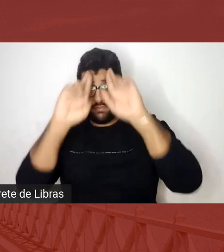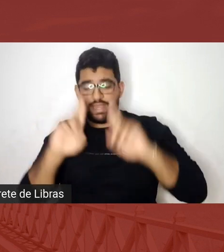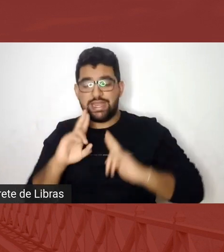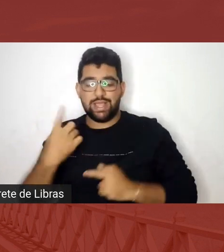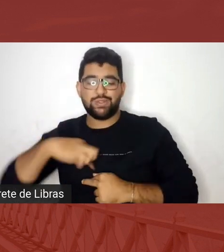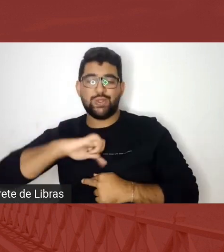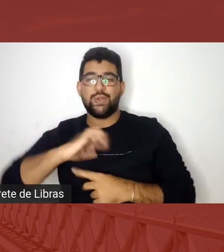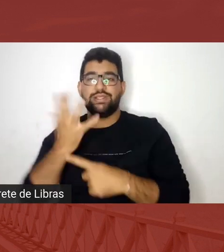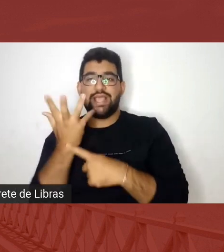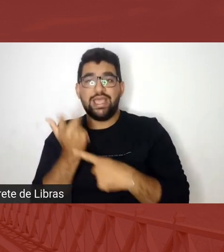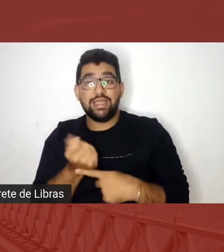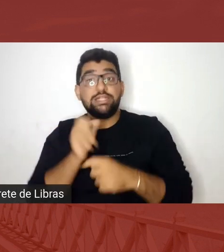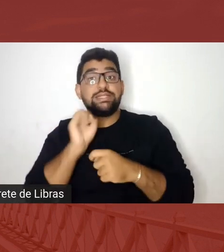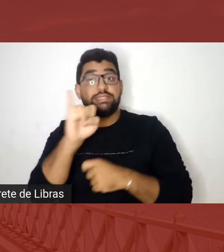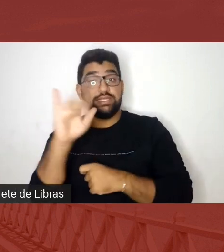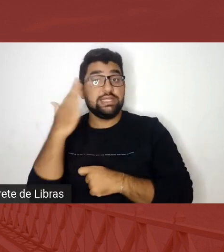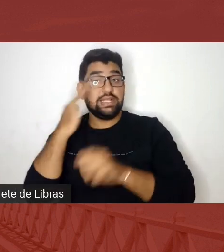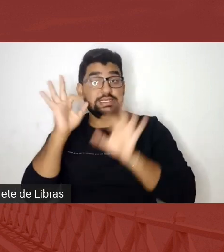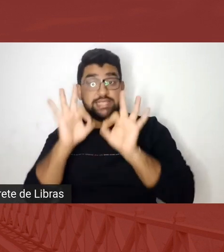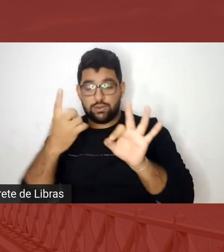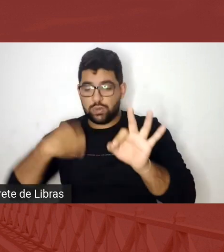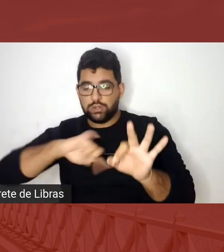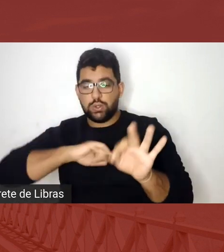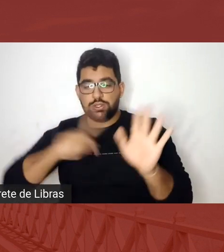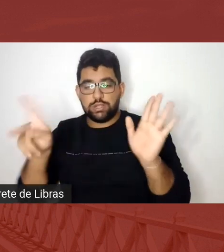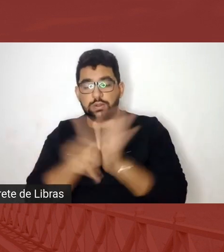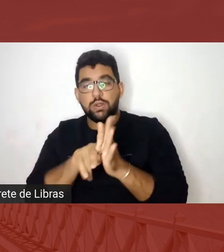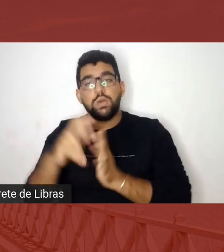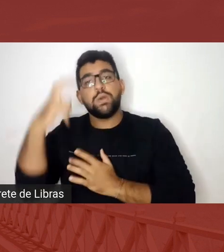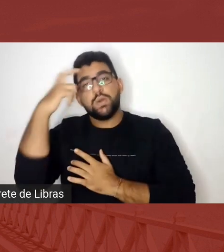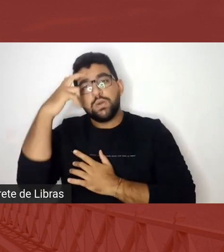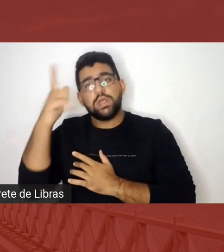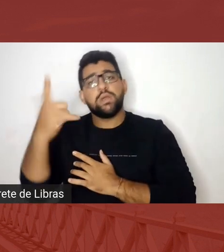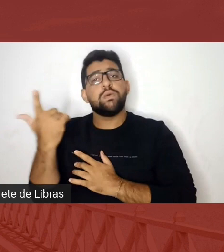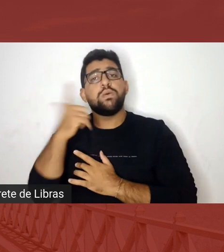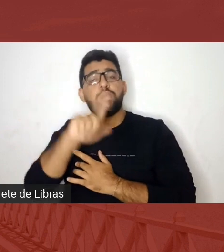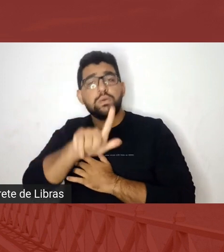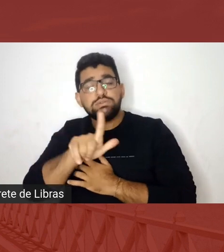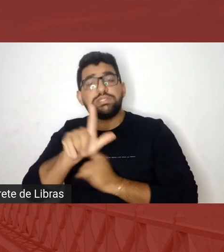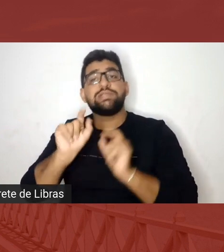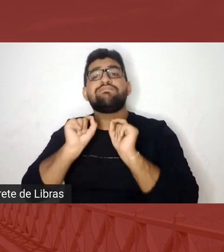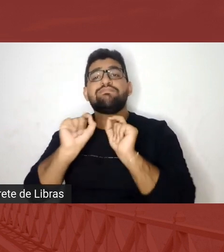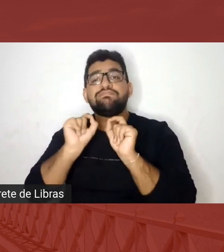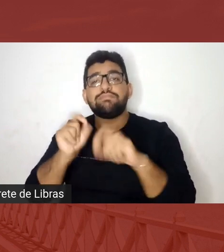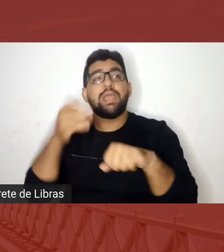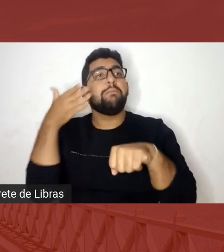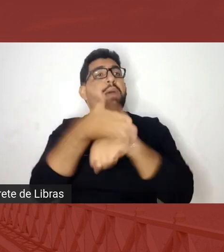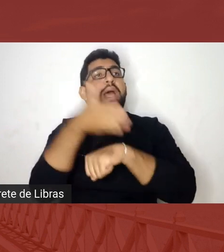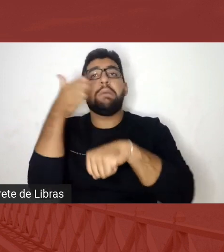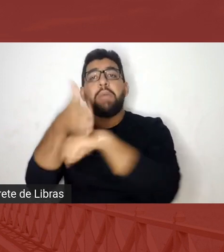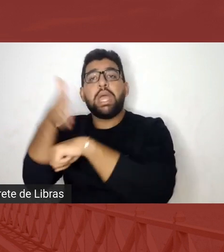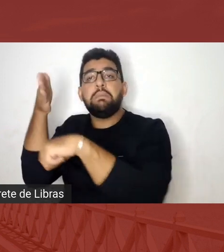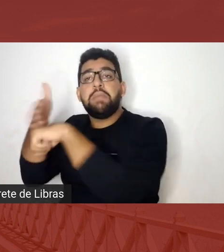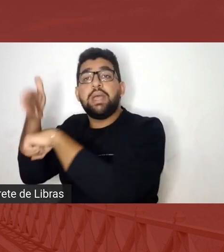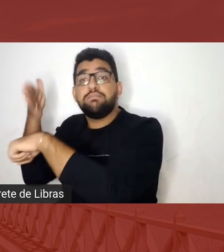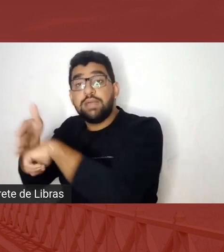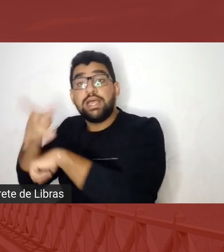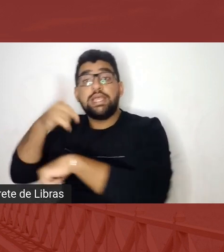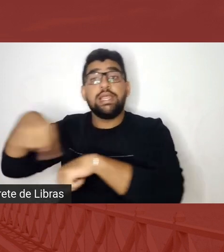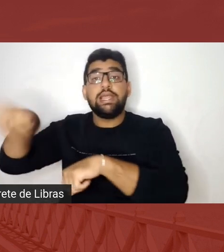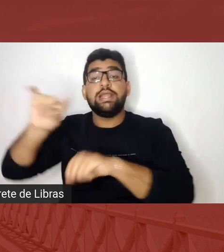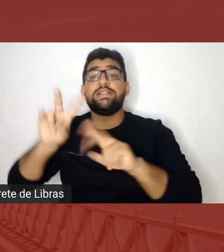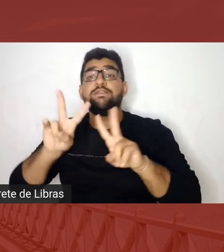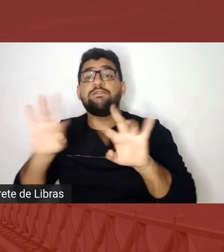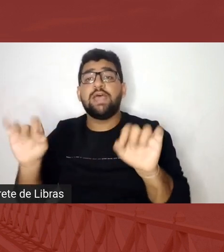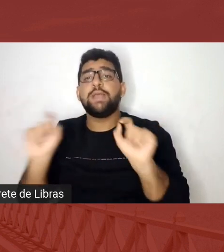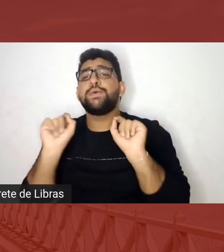quando eles entenderam a nossa cultura, e ela conseguir entrar nos lugares, as pessoas vão entender, vão parar